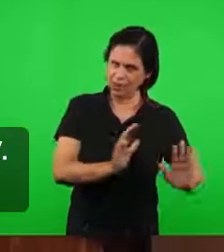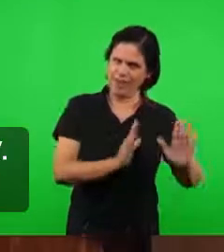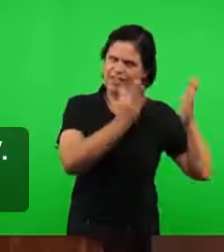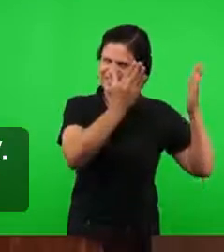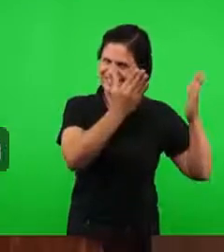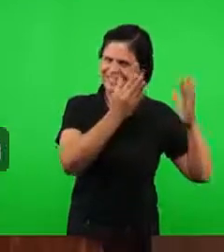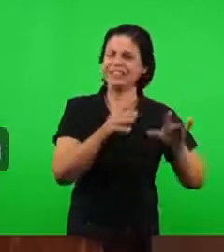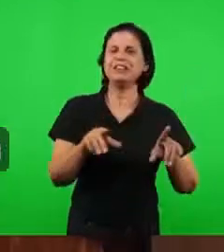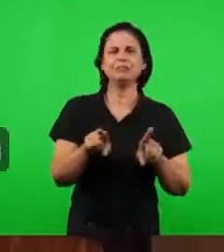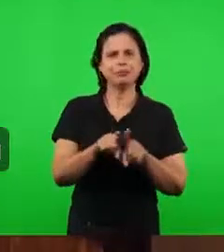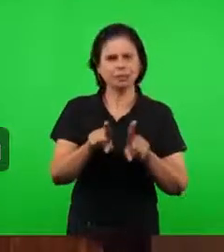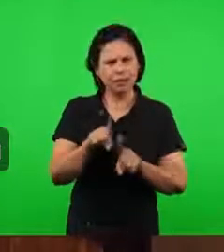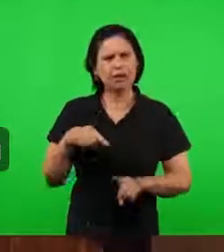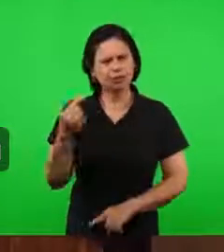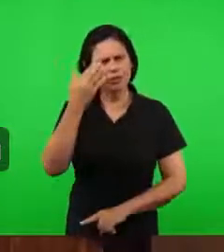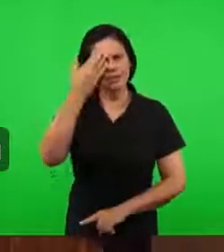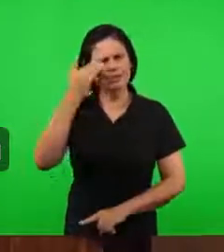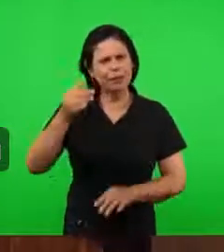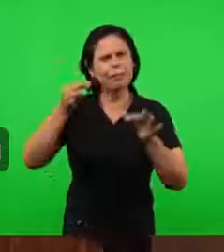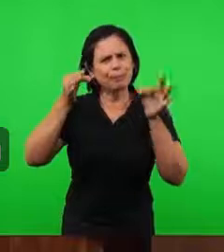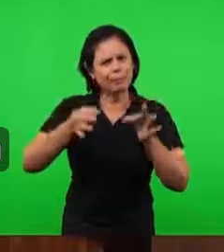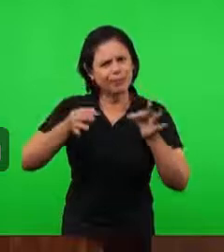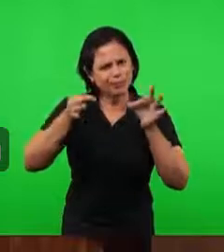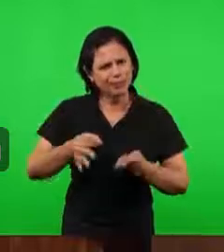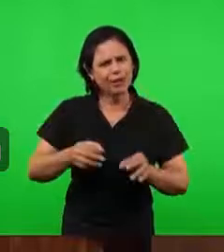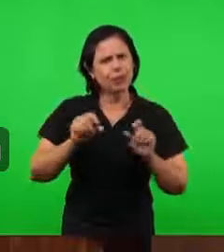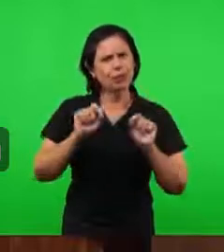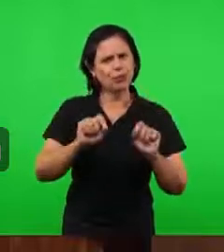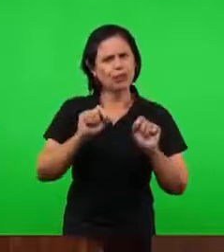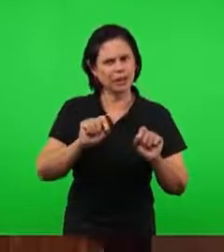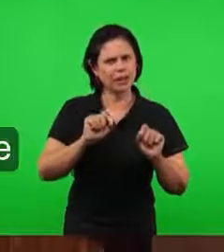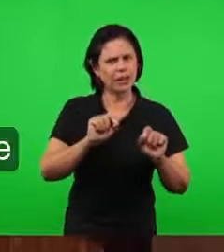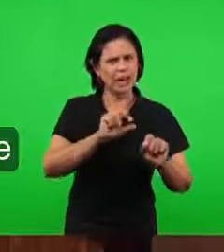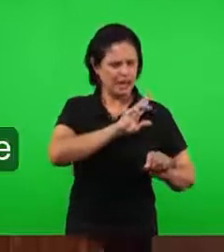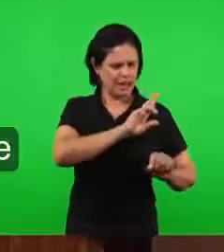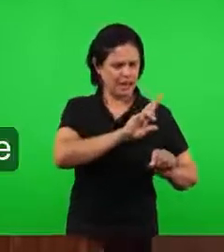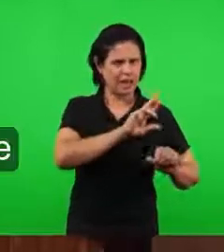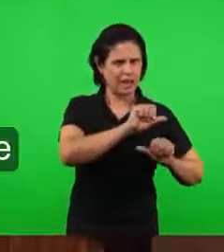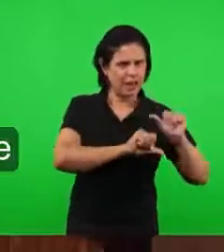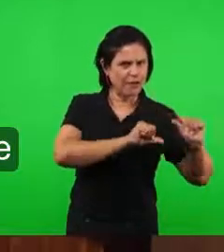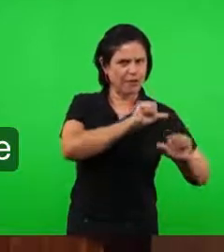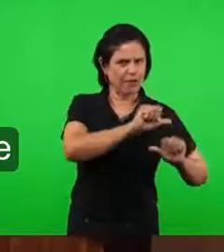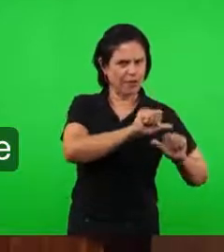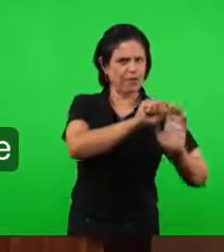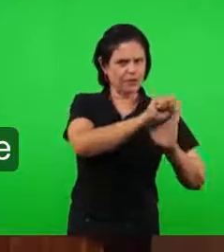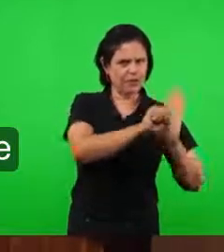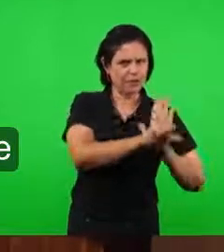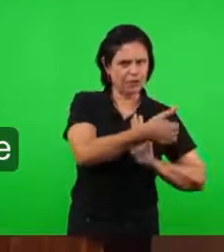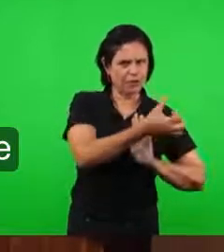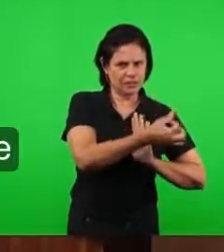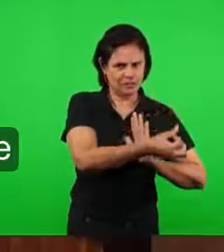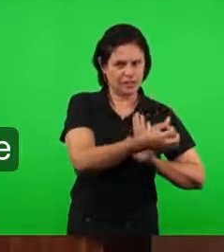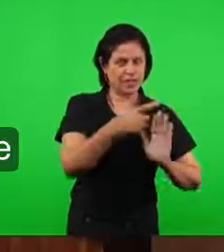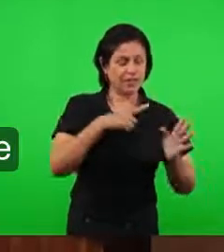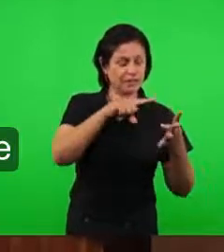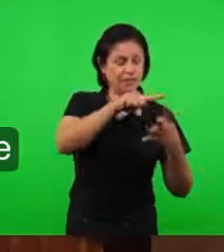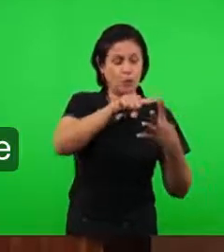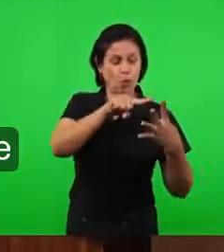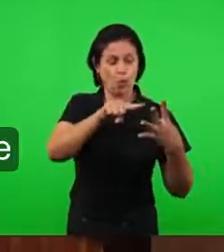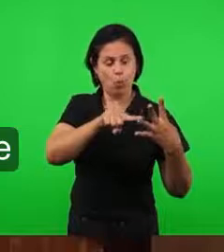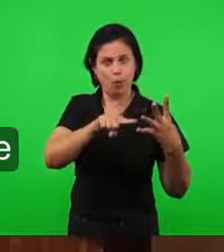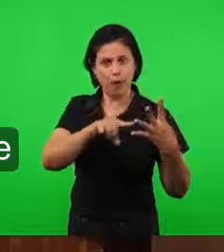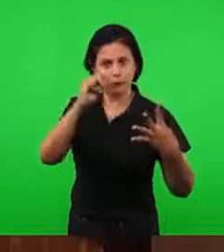E nós sabemos perfeitamente que esta reforma religiosa se baseou em quatro princípios